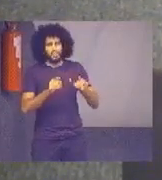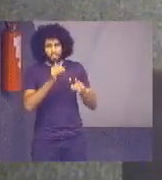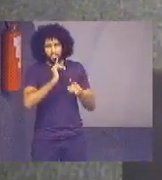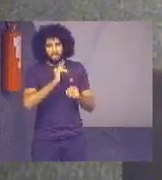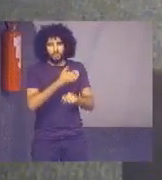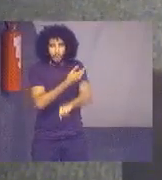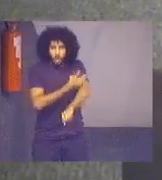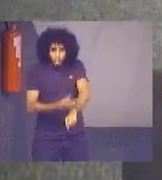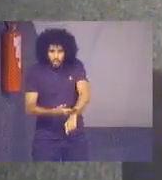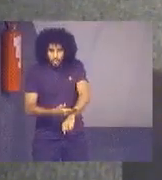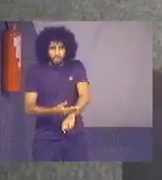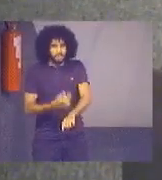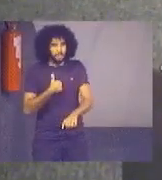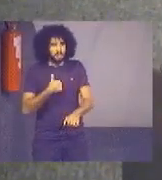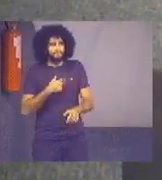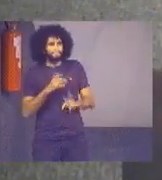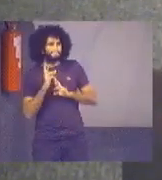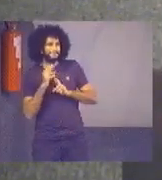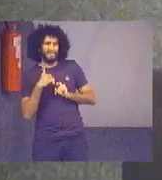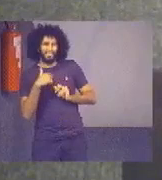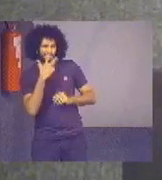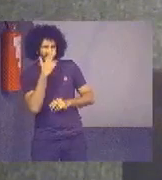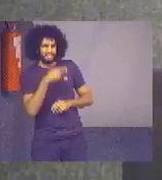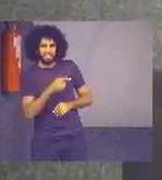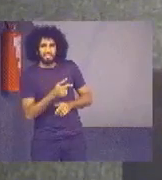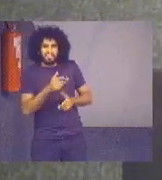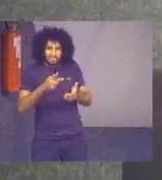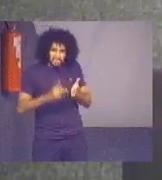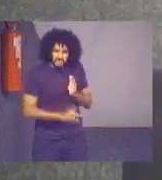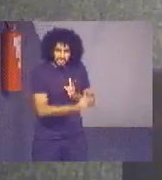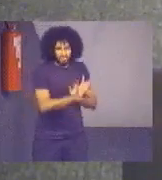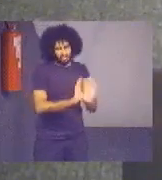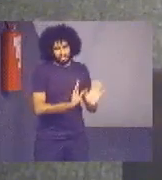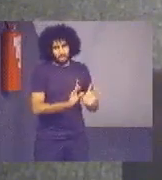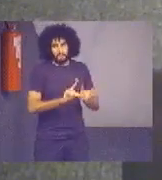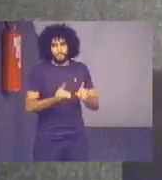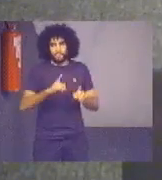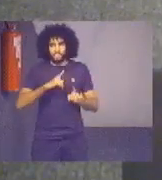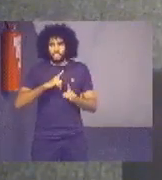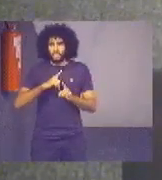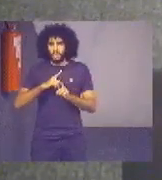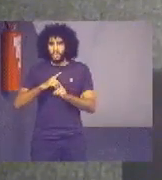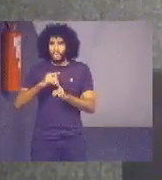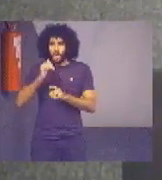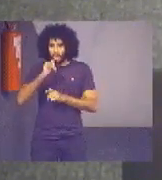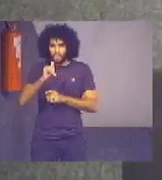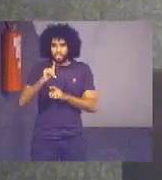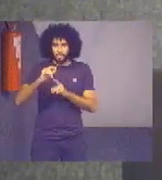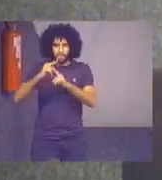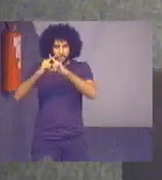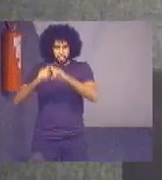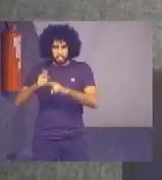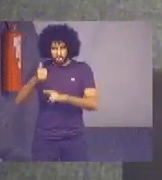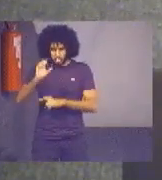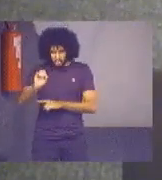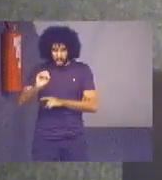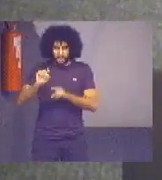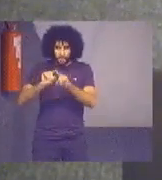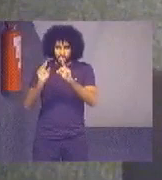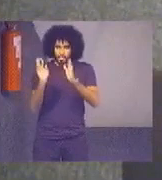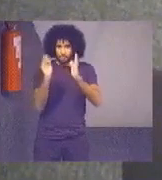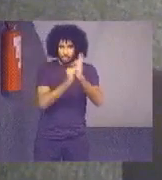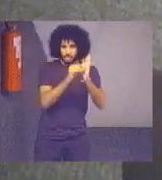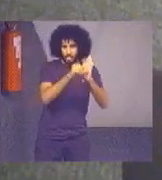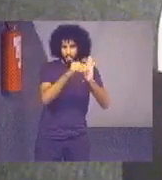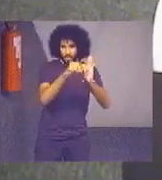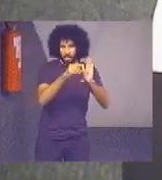no consumo de energia elétrica, que, de repente, ele vem multiplicado por 10, mas sem um reflexo na fatura. Então, é mais